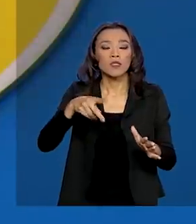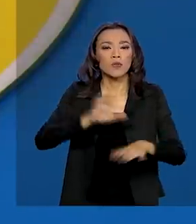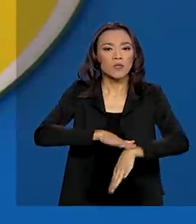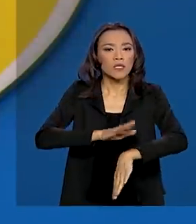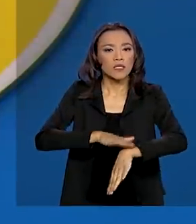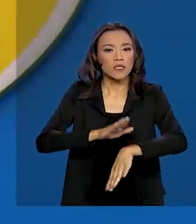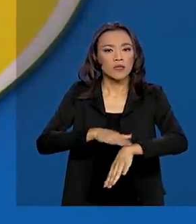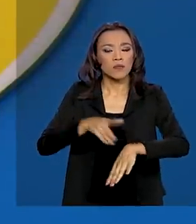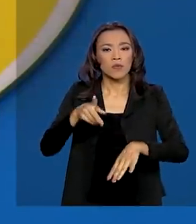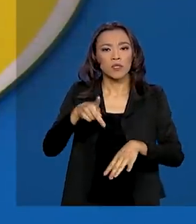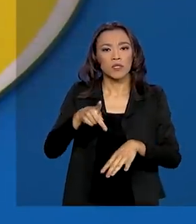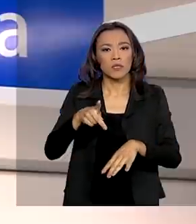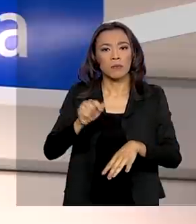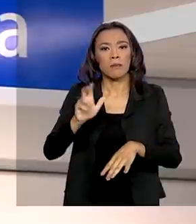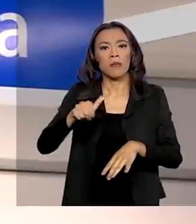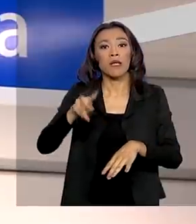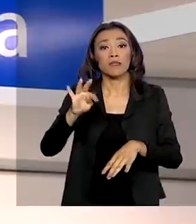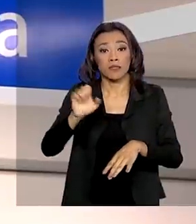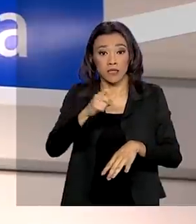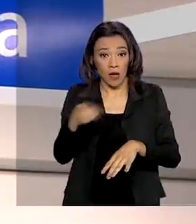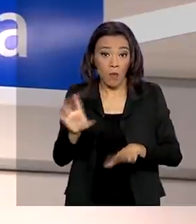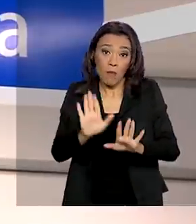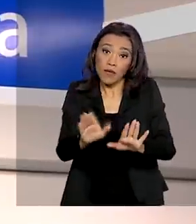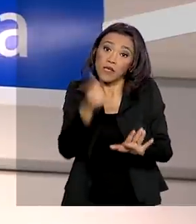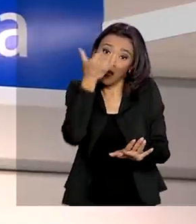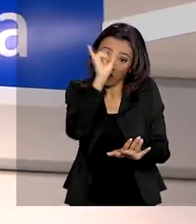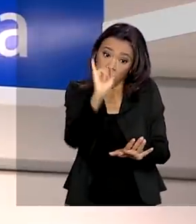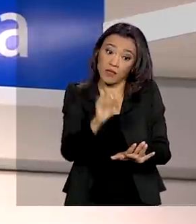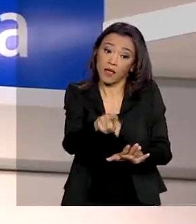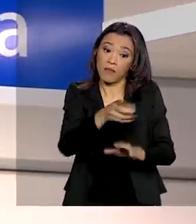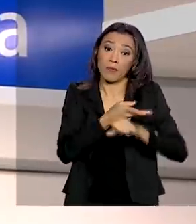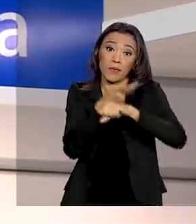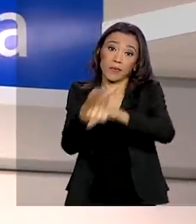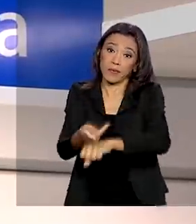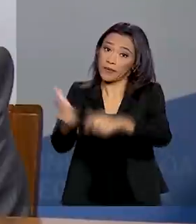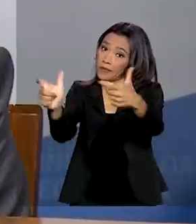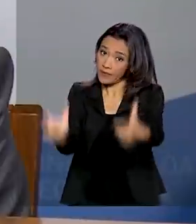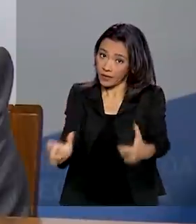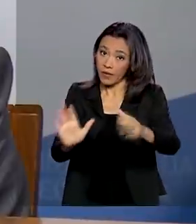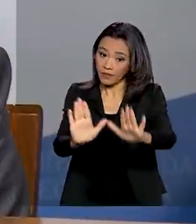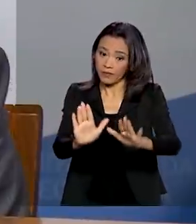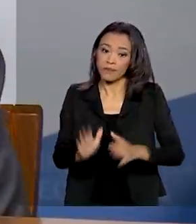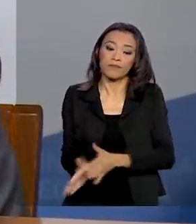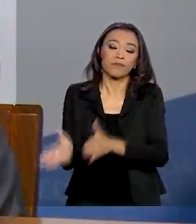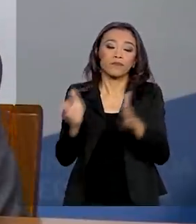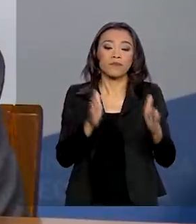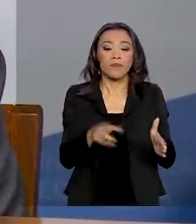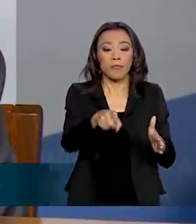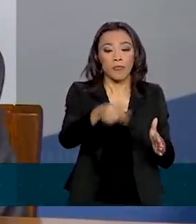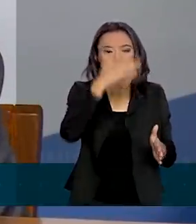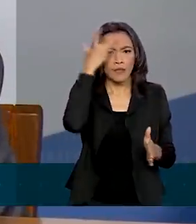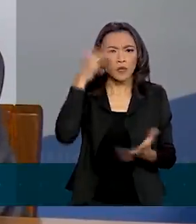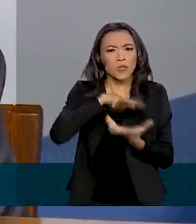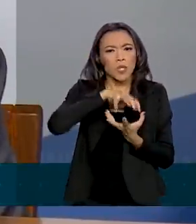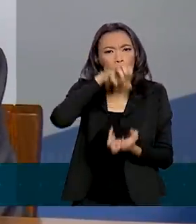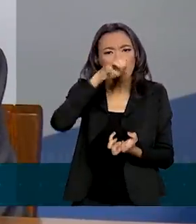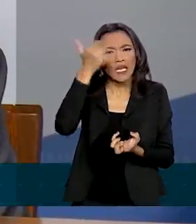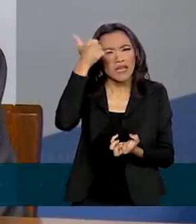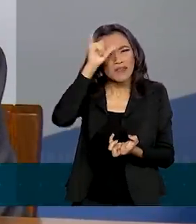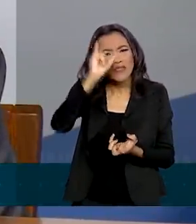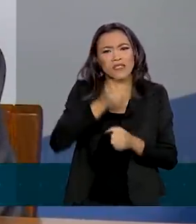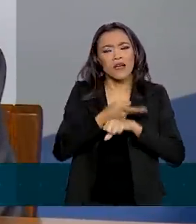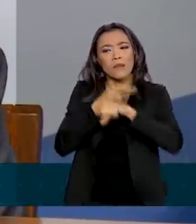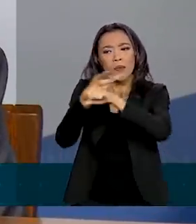que os beneficiários devem evitar sair de casa para ir até esses locais. O idoso evitar a agência, se ele